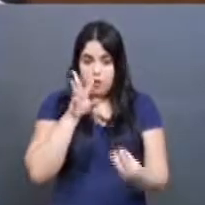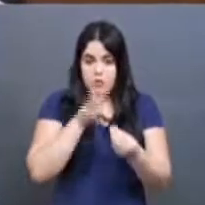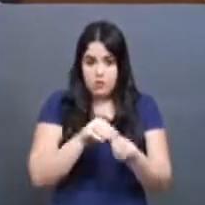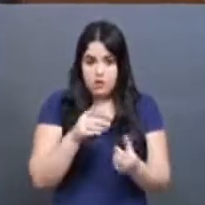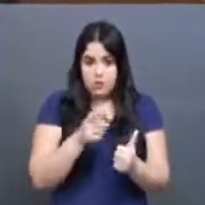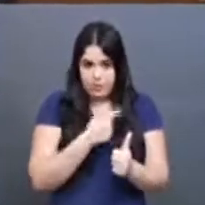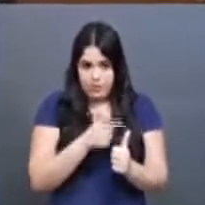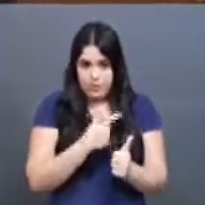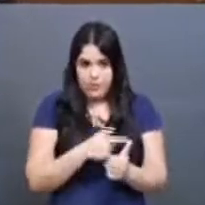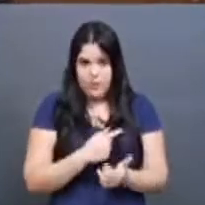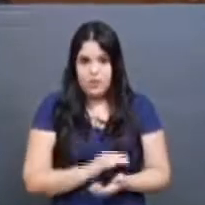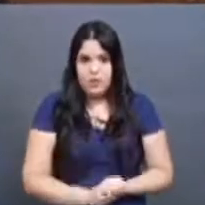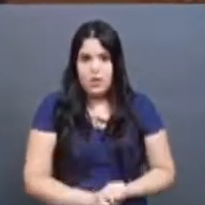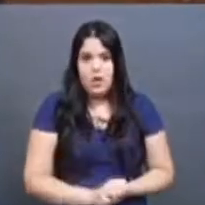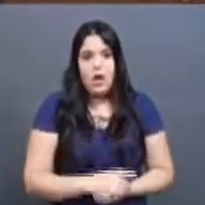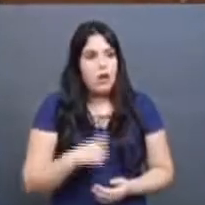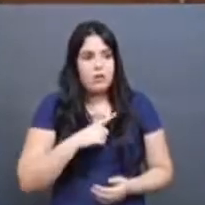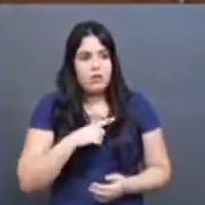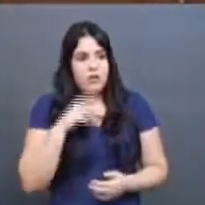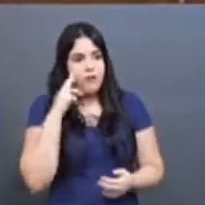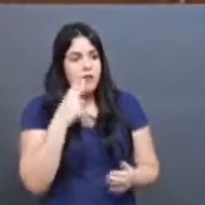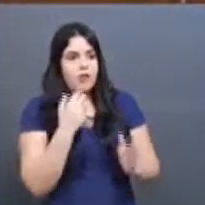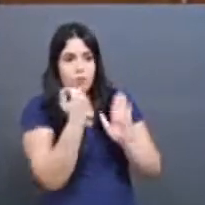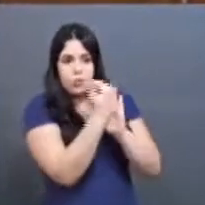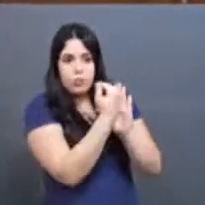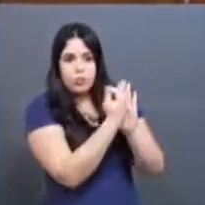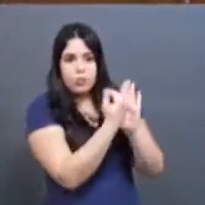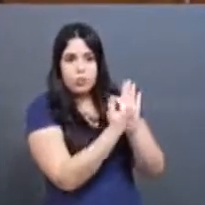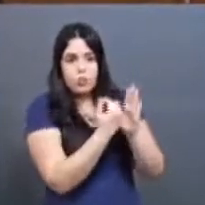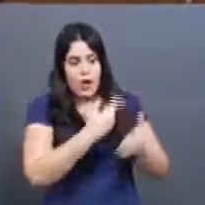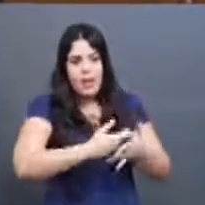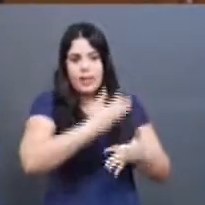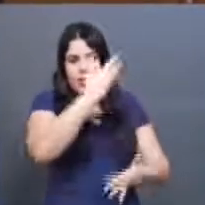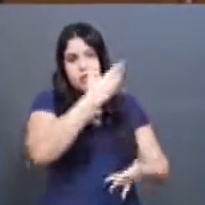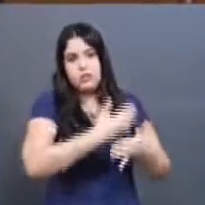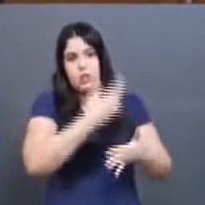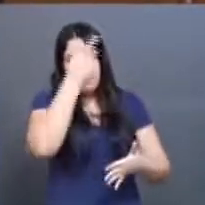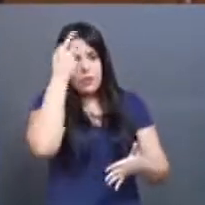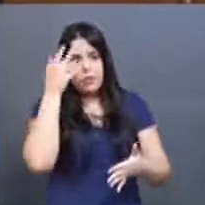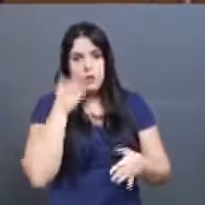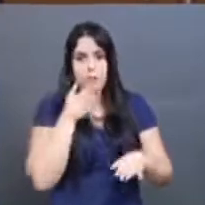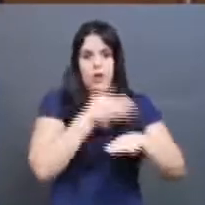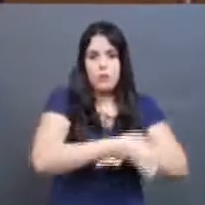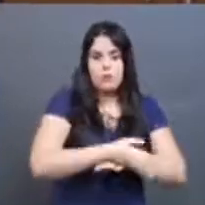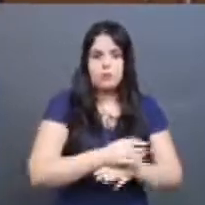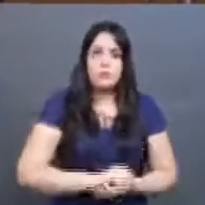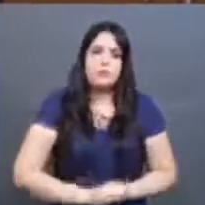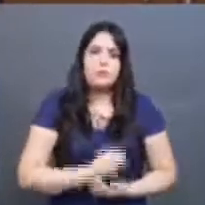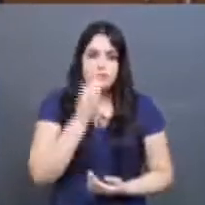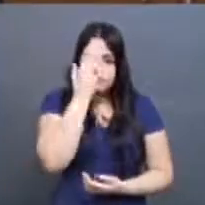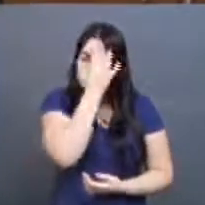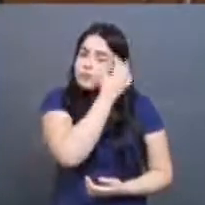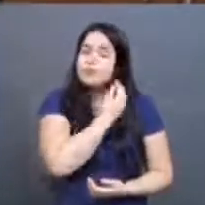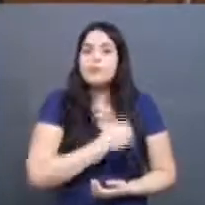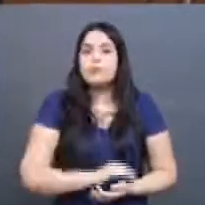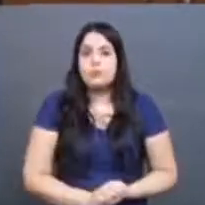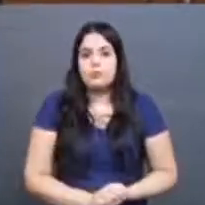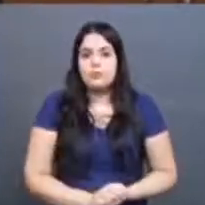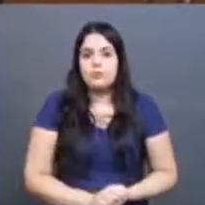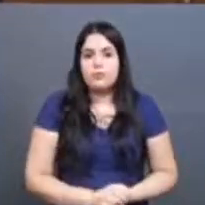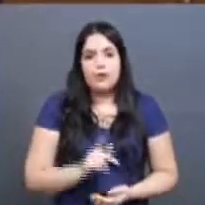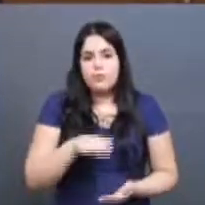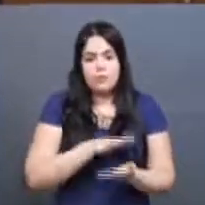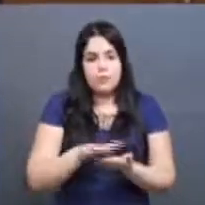Então, ali o aluno já sabe se ele está apto a ir pra segunda fase ou não. Então, é a